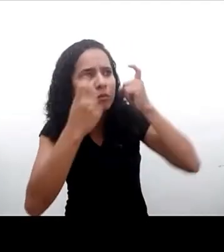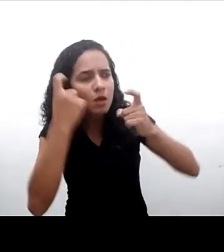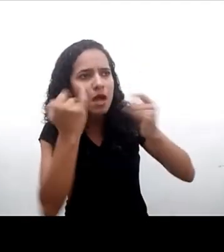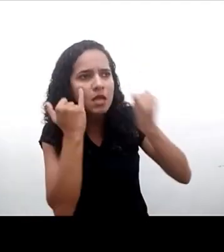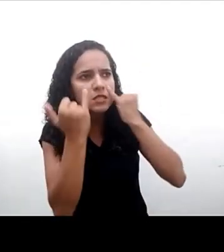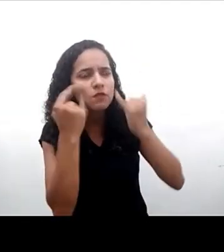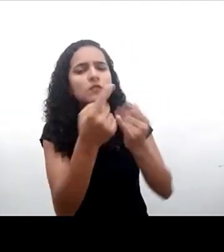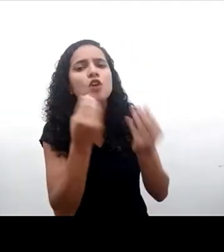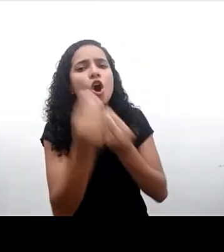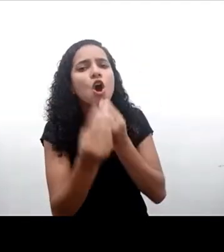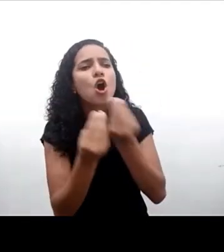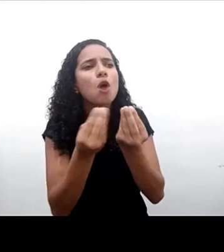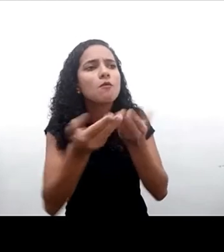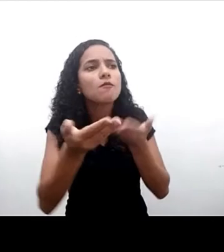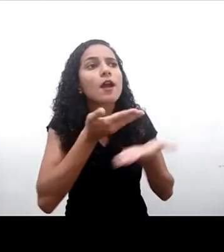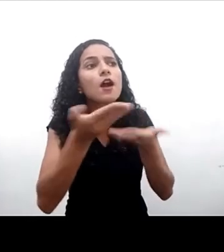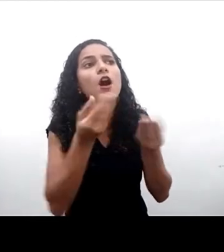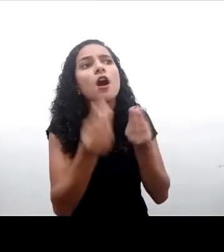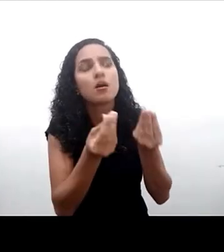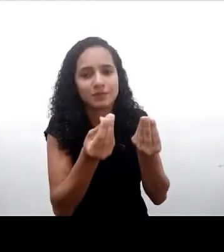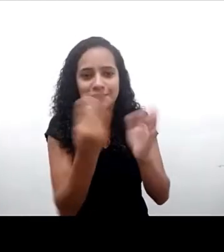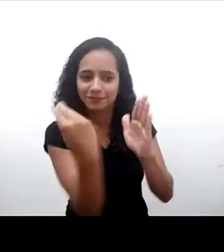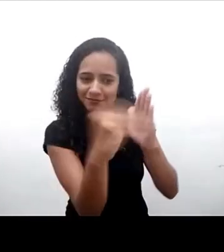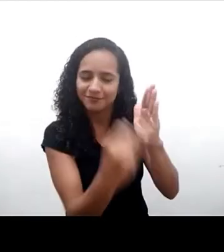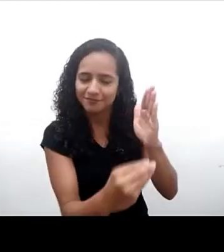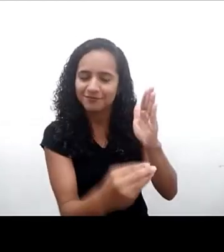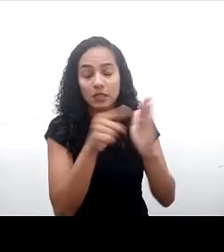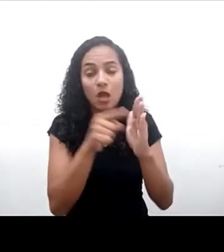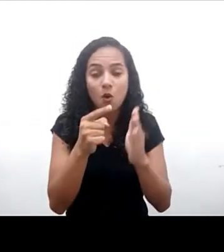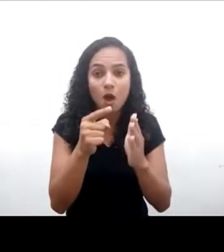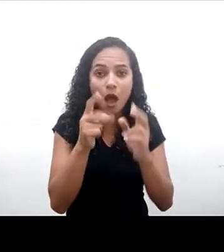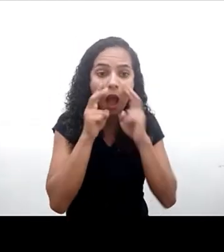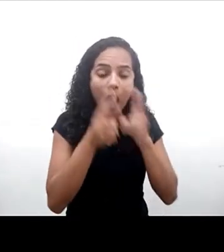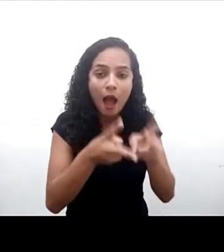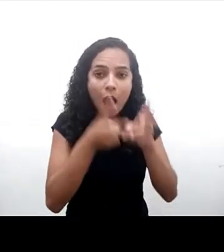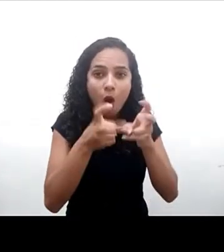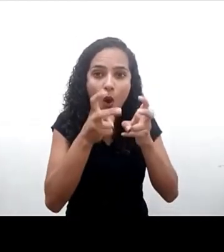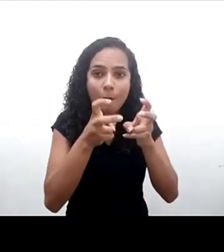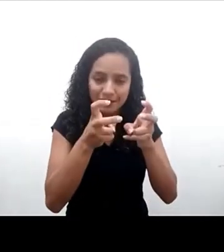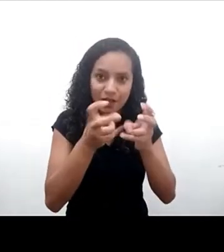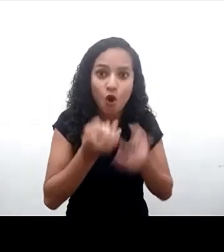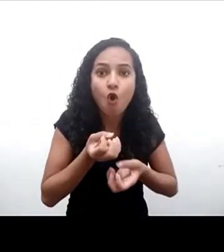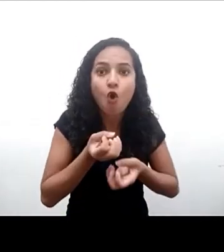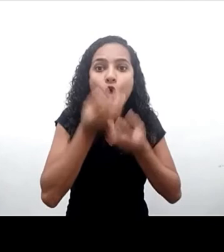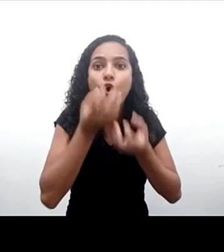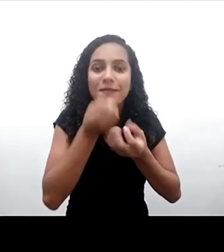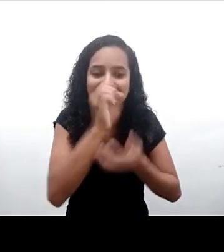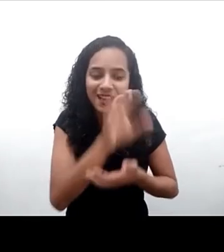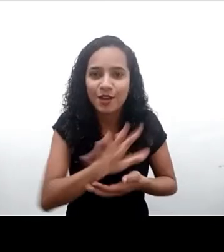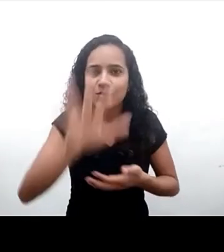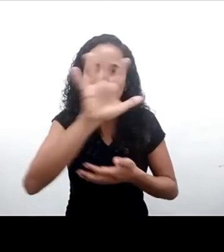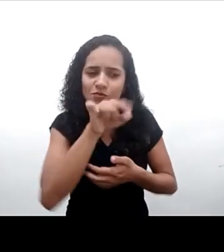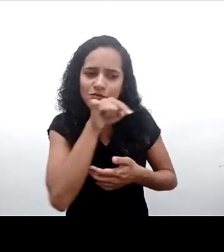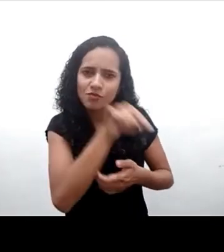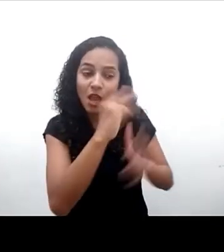compartilhadas. A observação geral, o comentário geral, é um